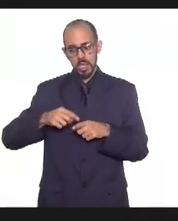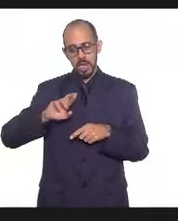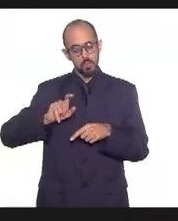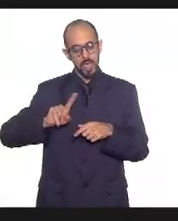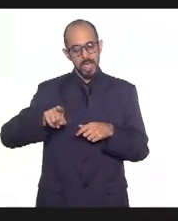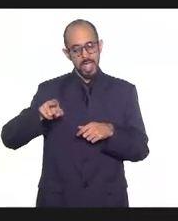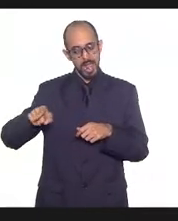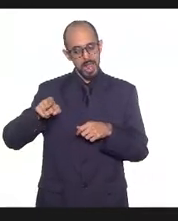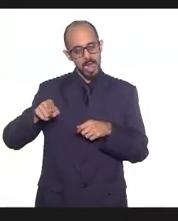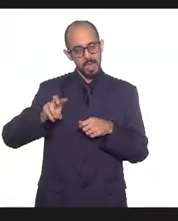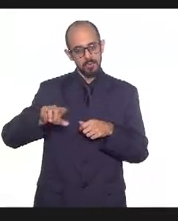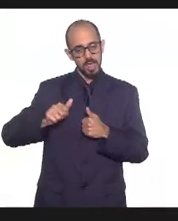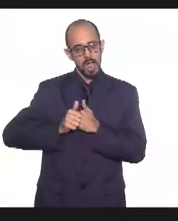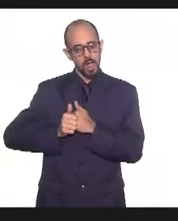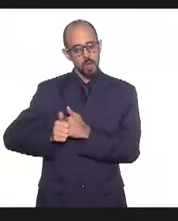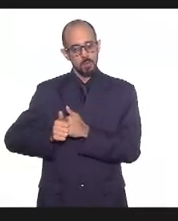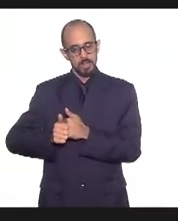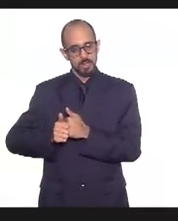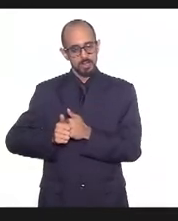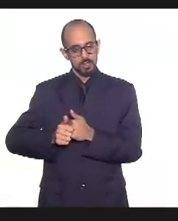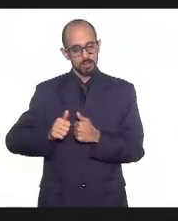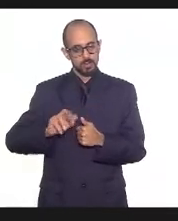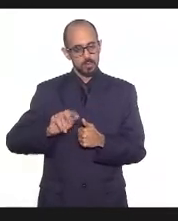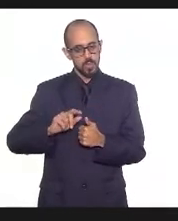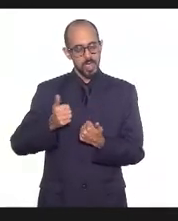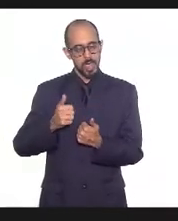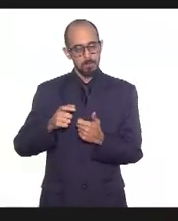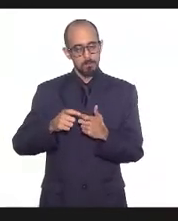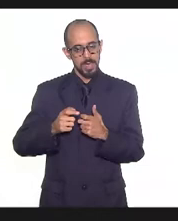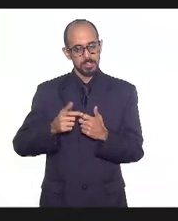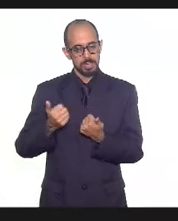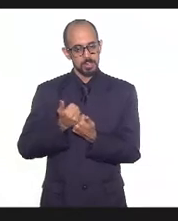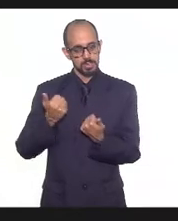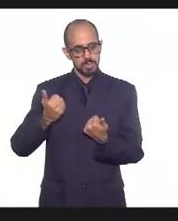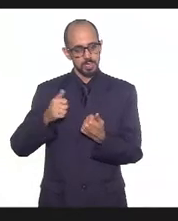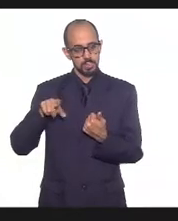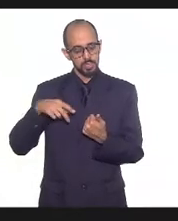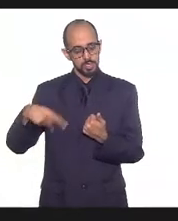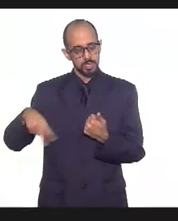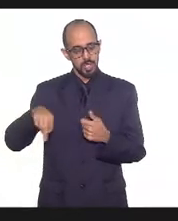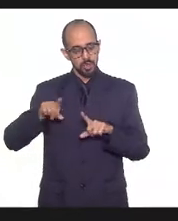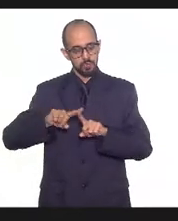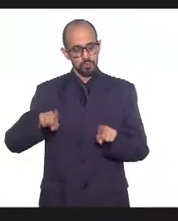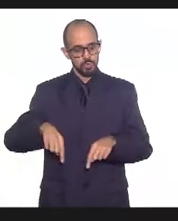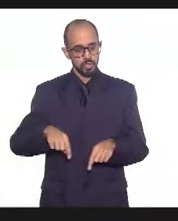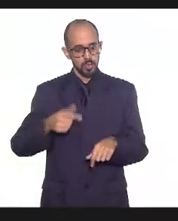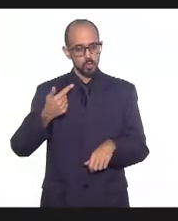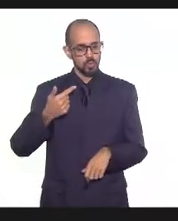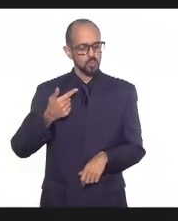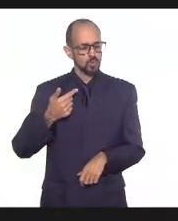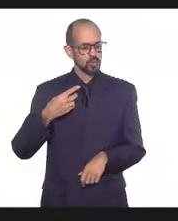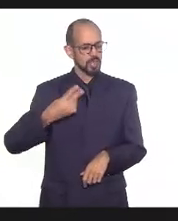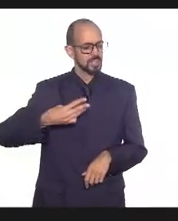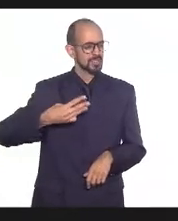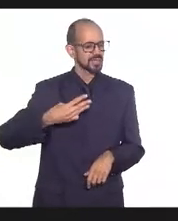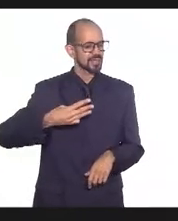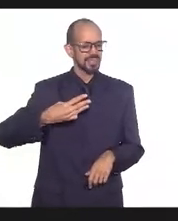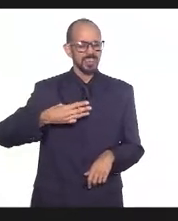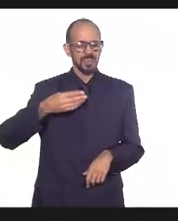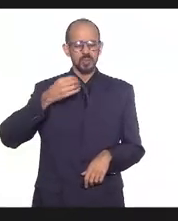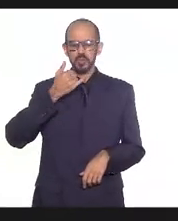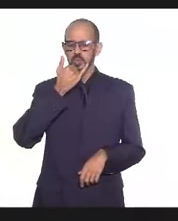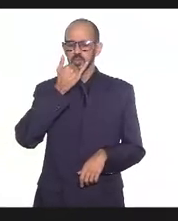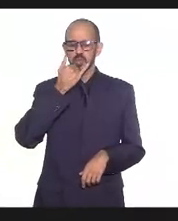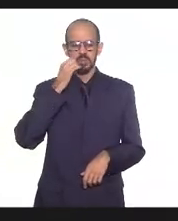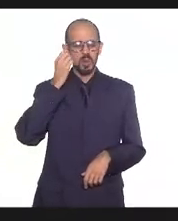trabalhador, que não é a médica assistente desse trabalhador. A outra coisa que a senhora me perguntou era sobre... Agora, fugiu aqui.